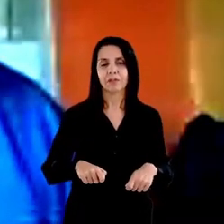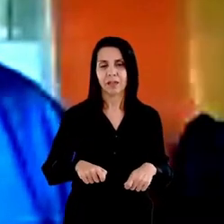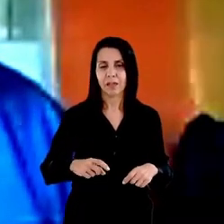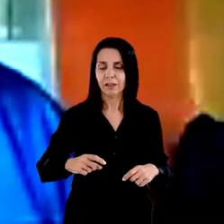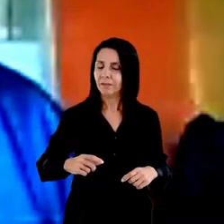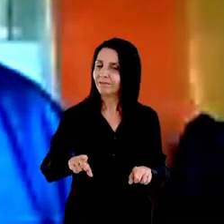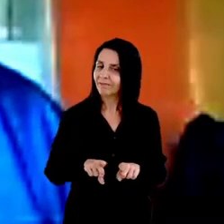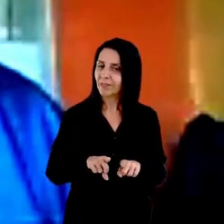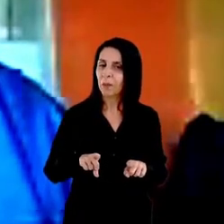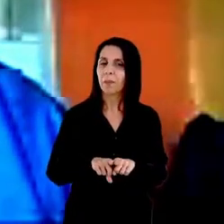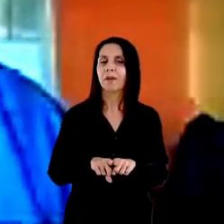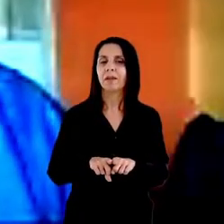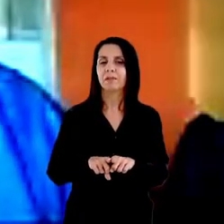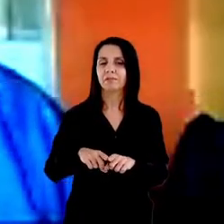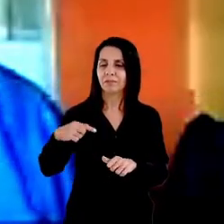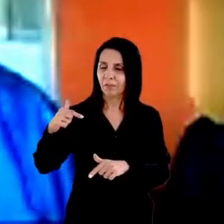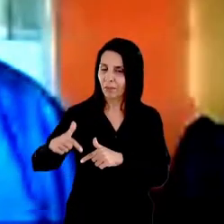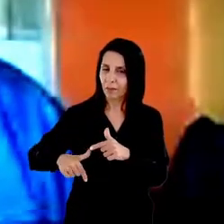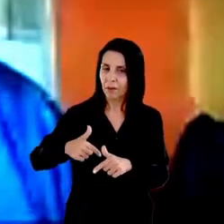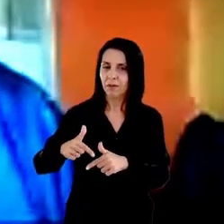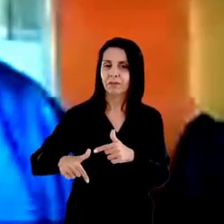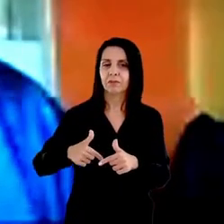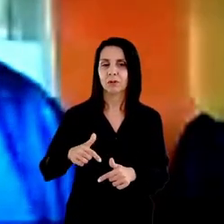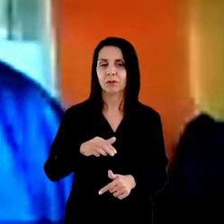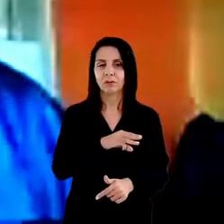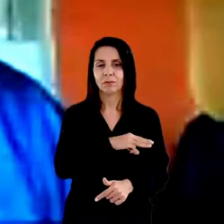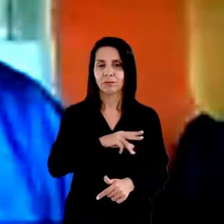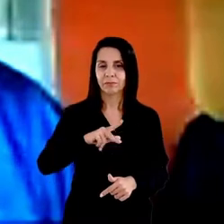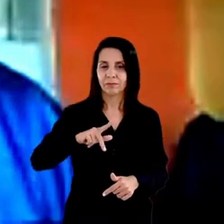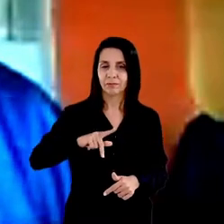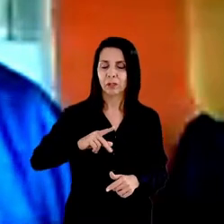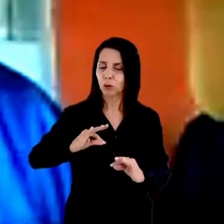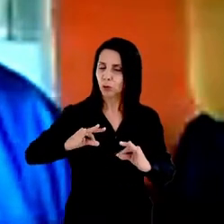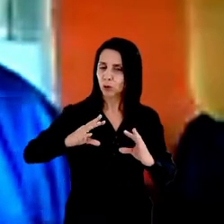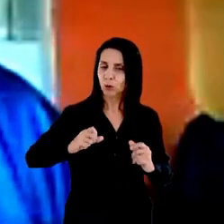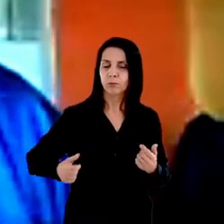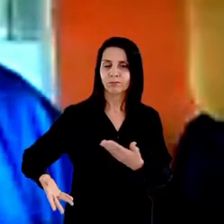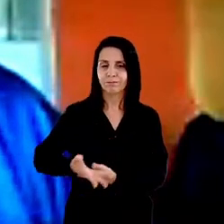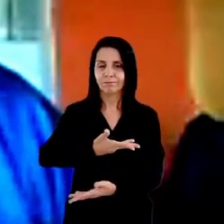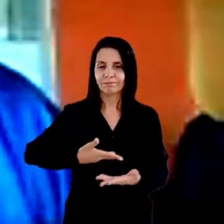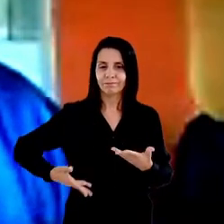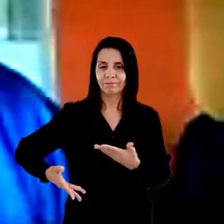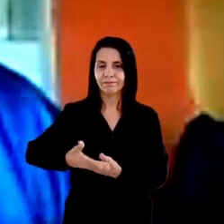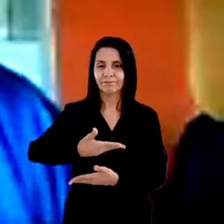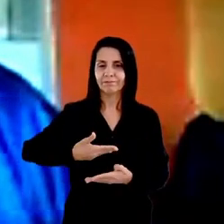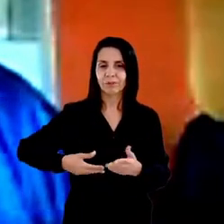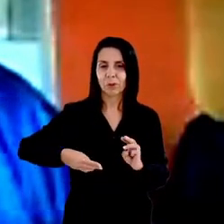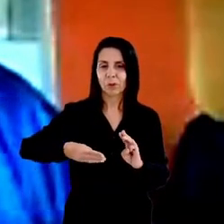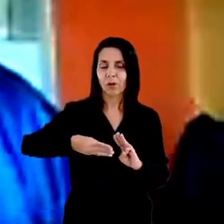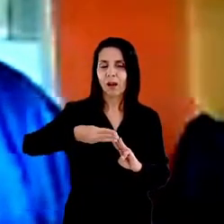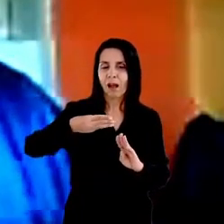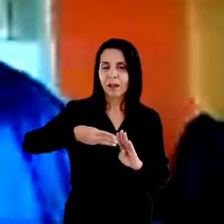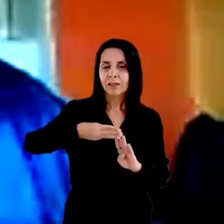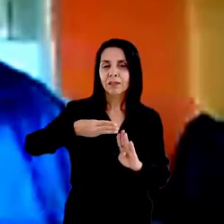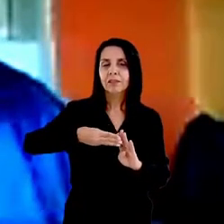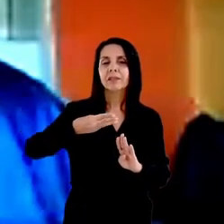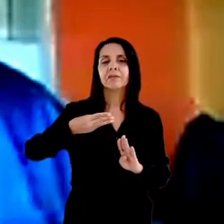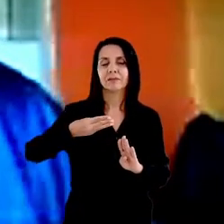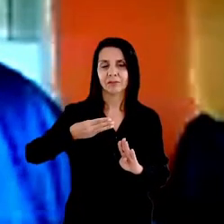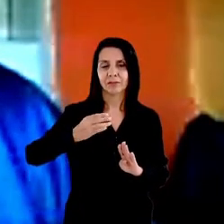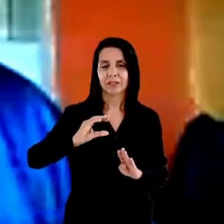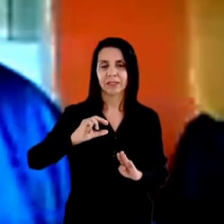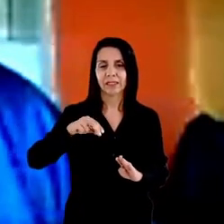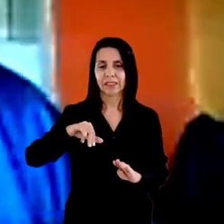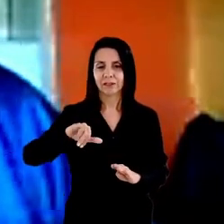prestadores de serviço do Ministério Público envolvendo nessa capacitação resolução 425 do CNJ e outras